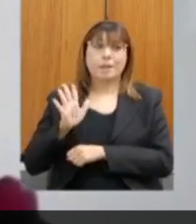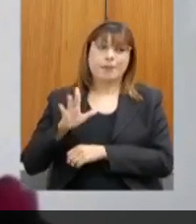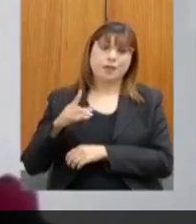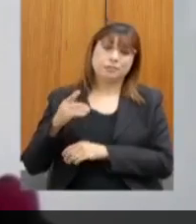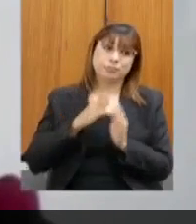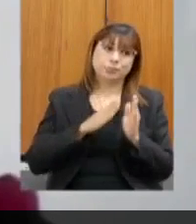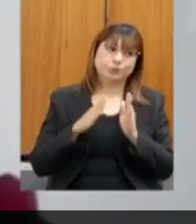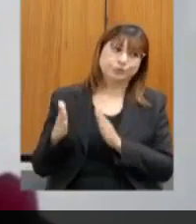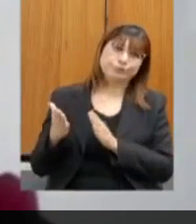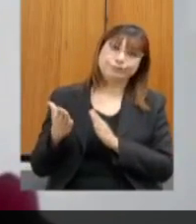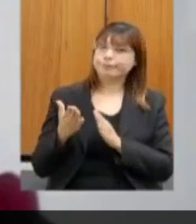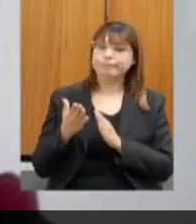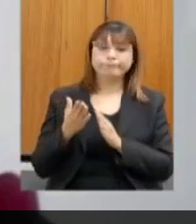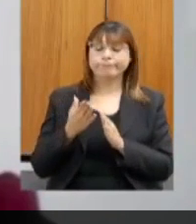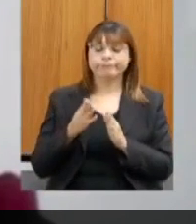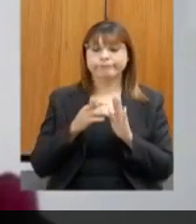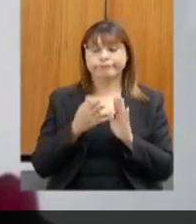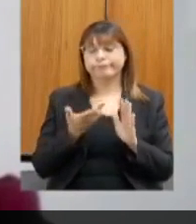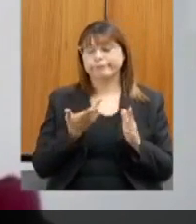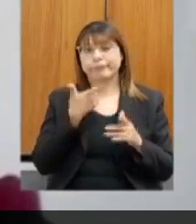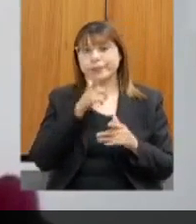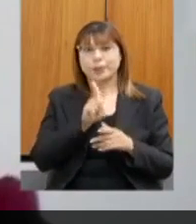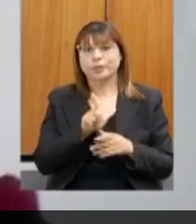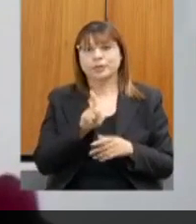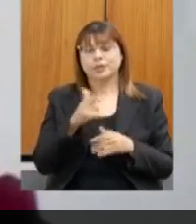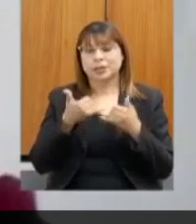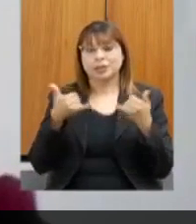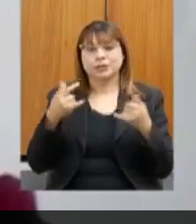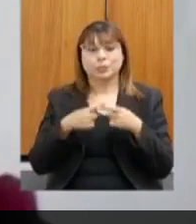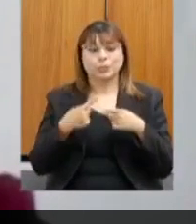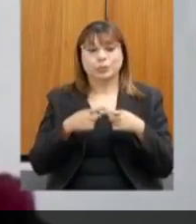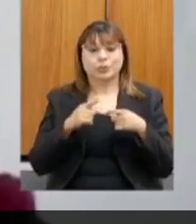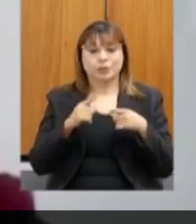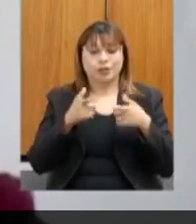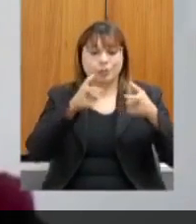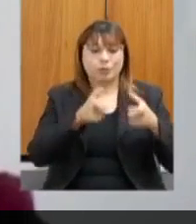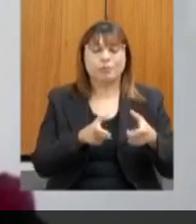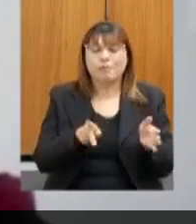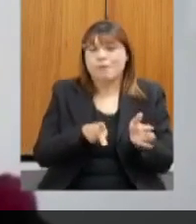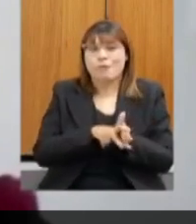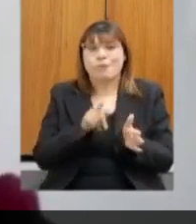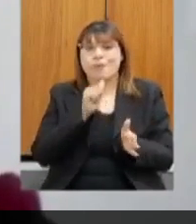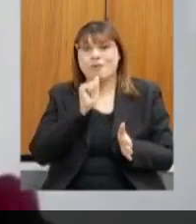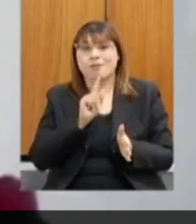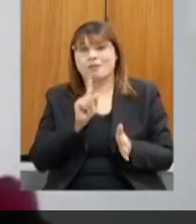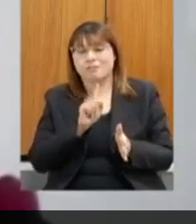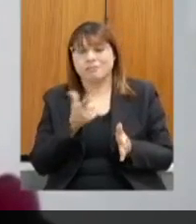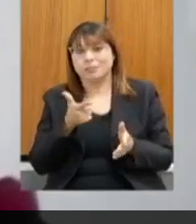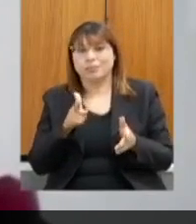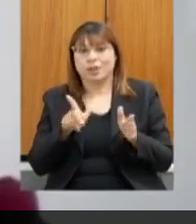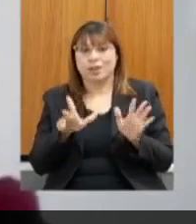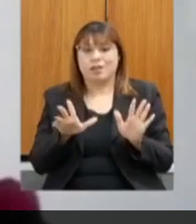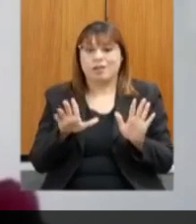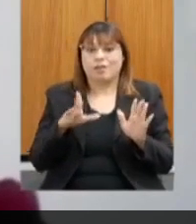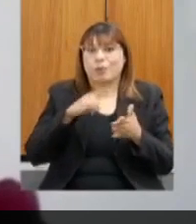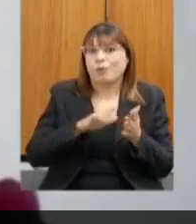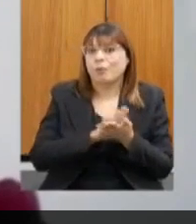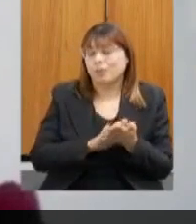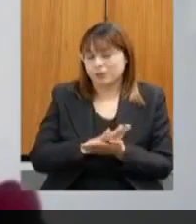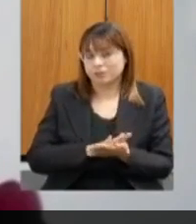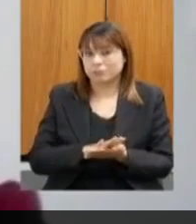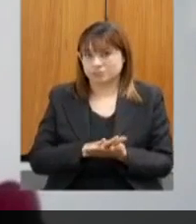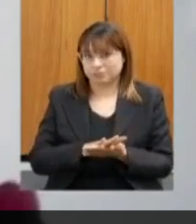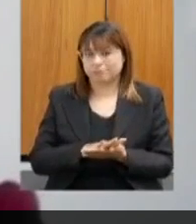irregular do território, eles não conseguem acessar energia elétrica e outros bens e serviços prestados pelo Estado.